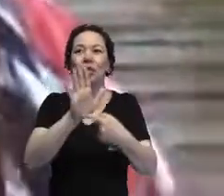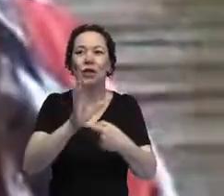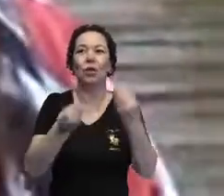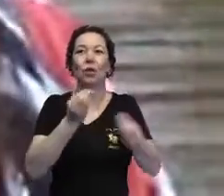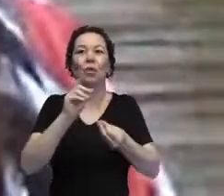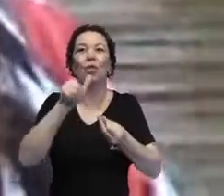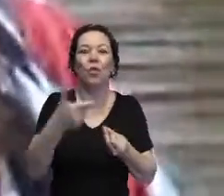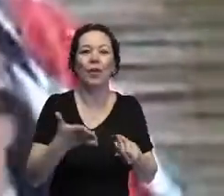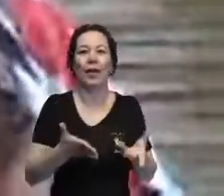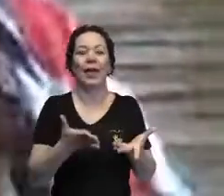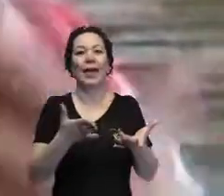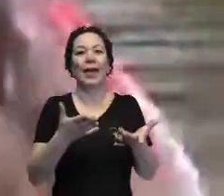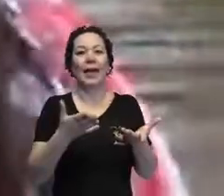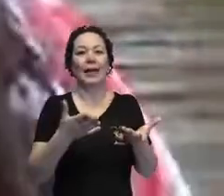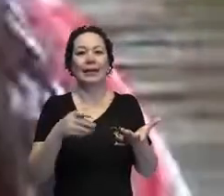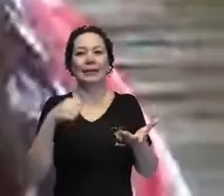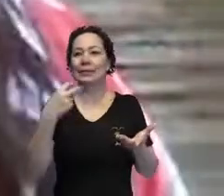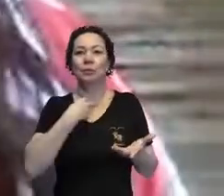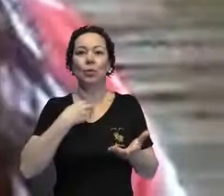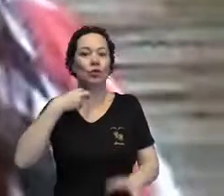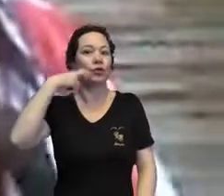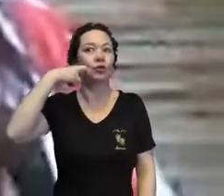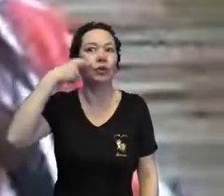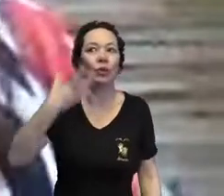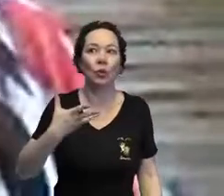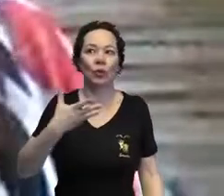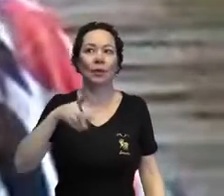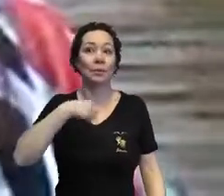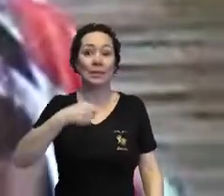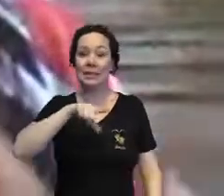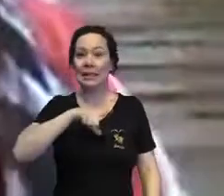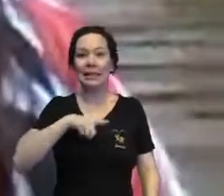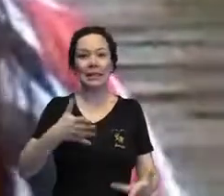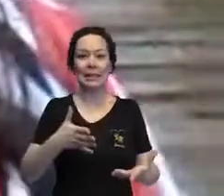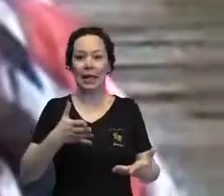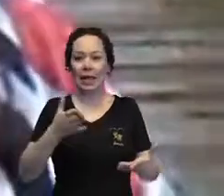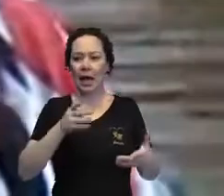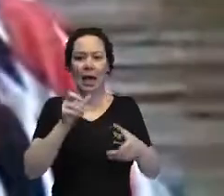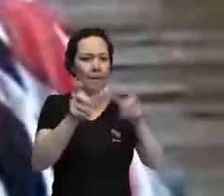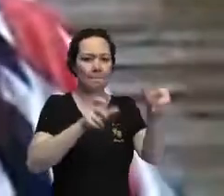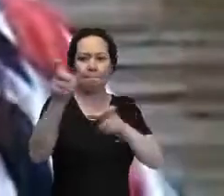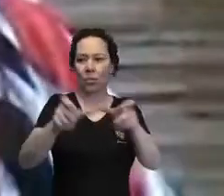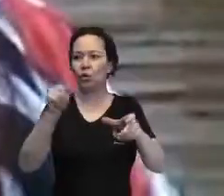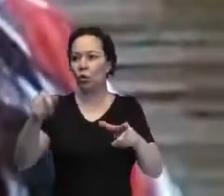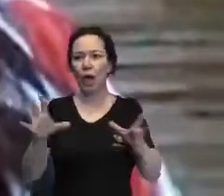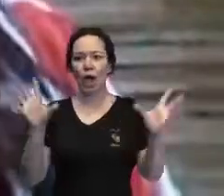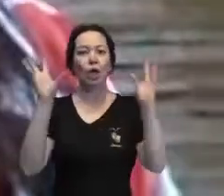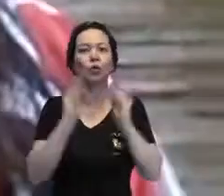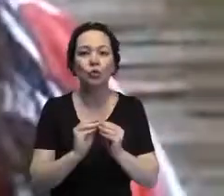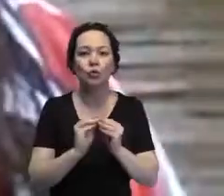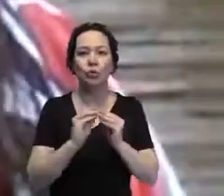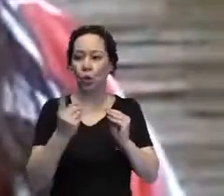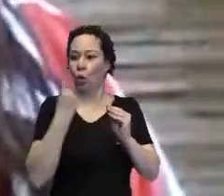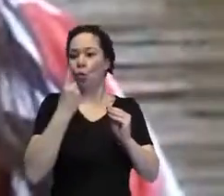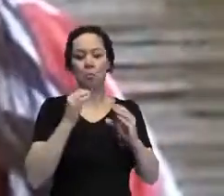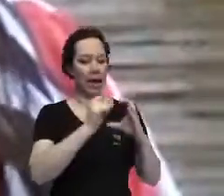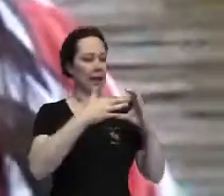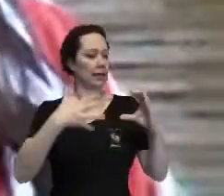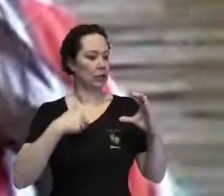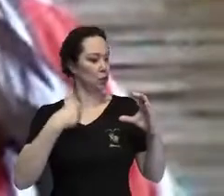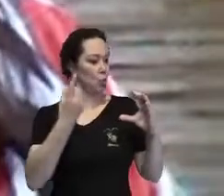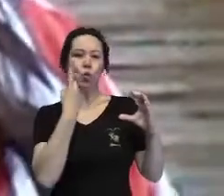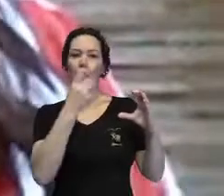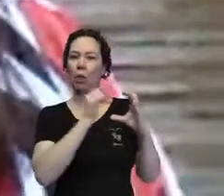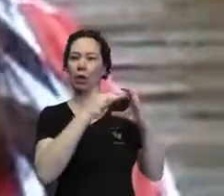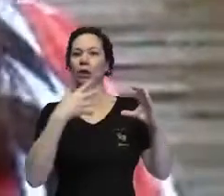com toda a complexidade que a gente tem, porque ninguém é resumido a uma única característica.